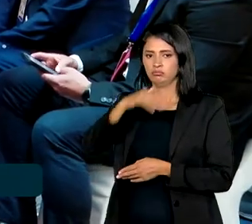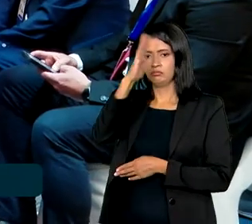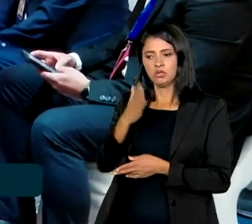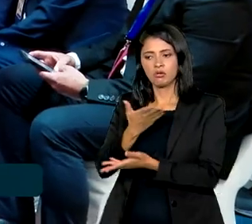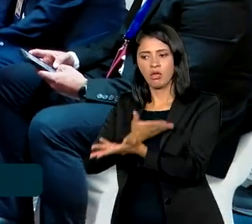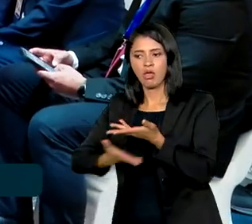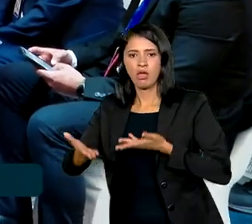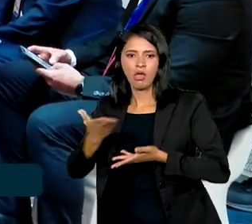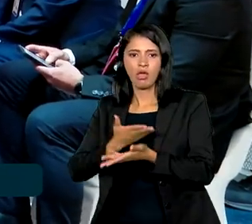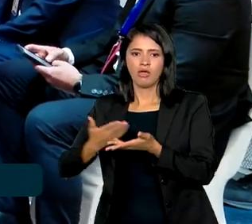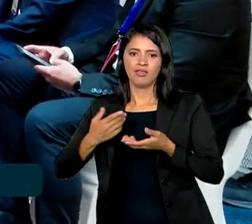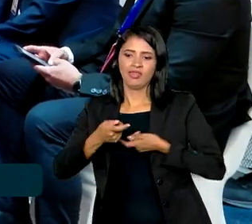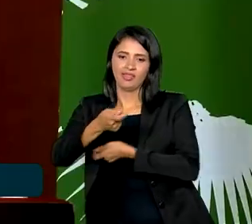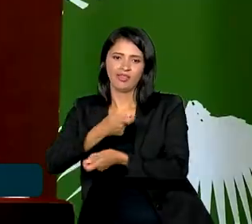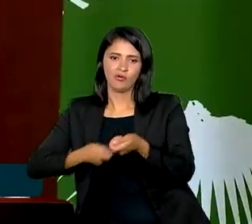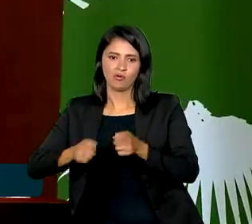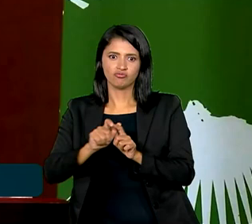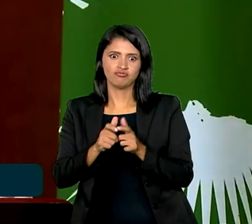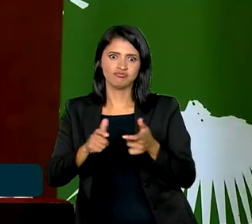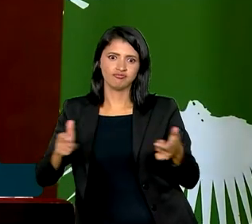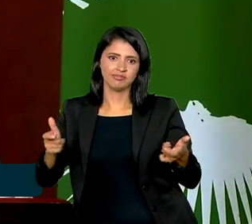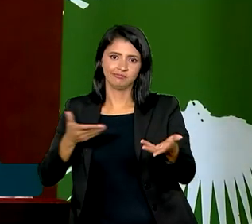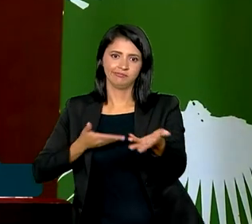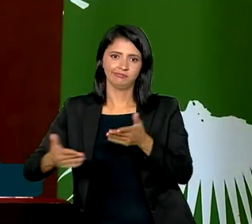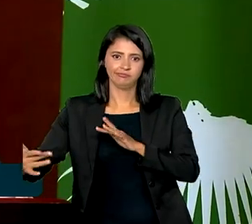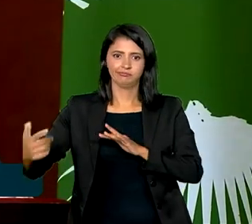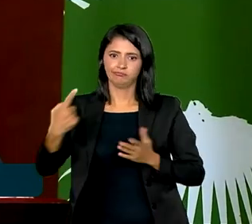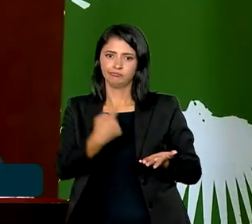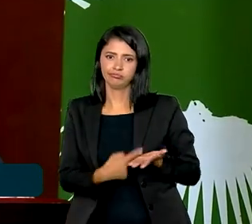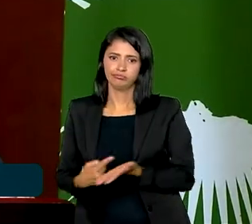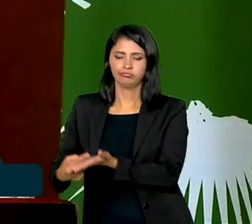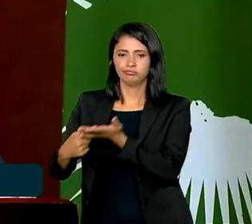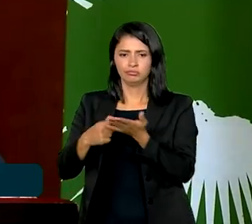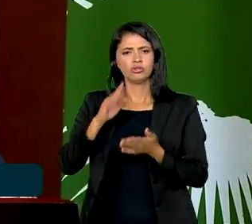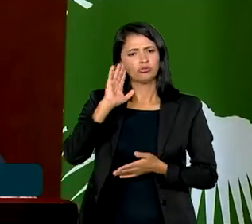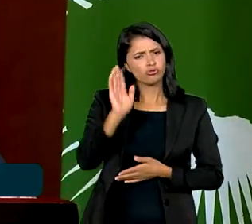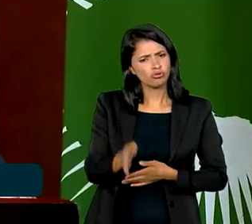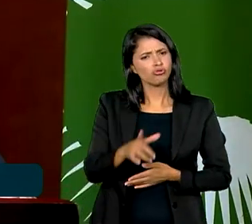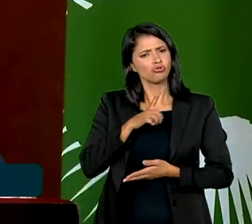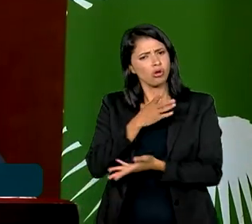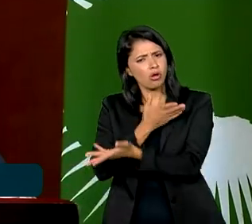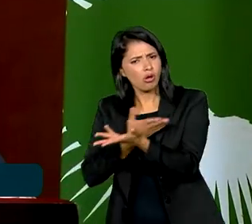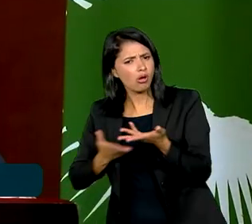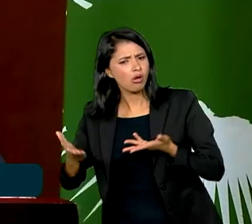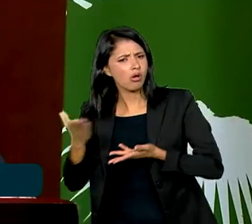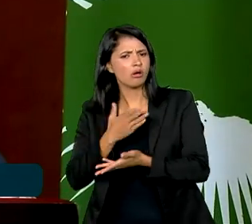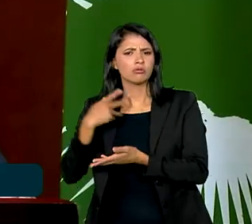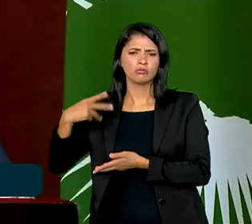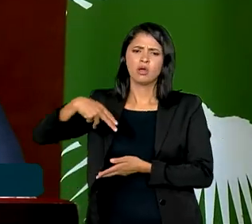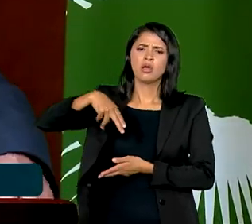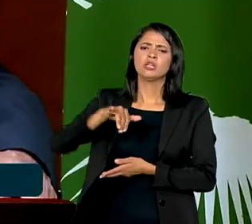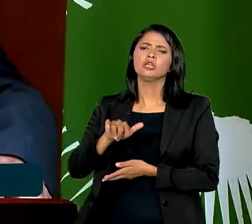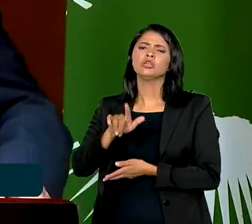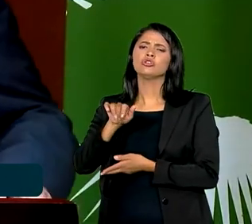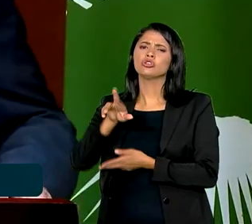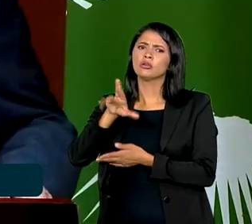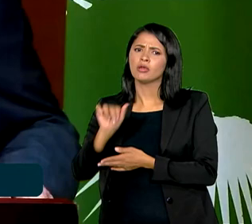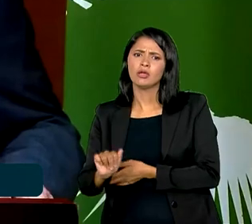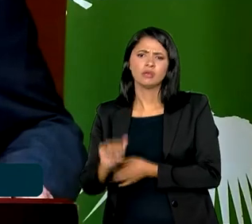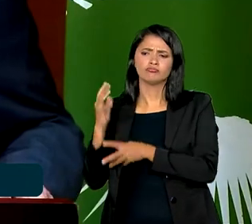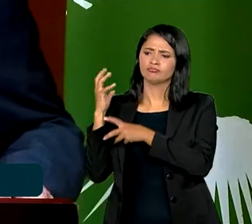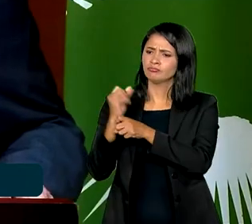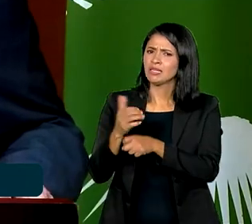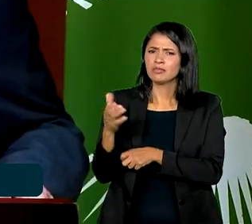negócios com os países africanos. A gente já teve um fluxo comercial com a Nigéria de 10